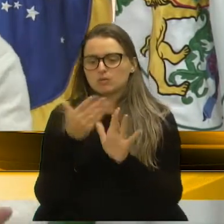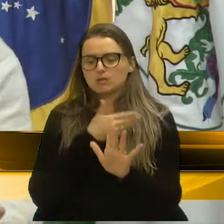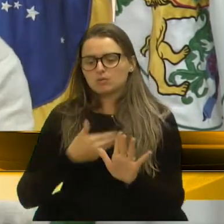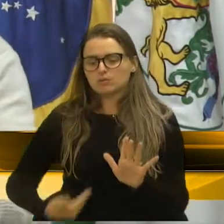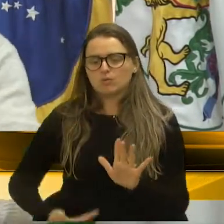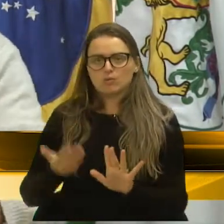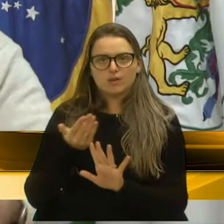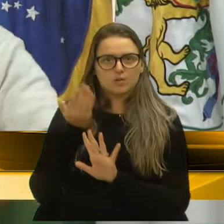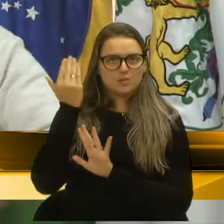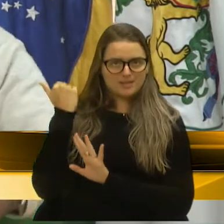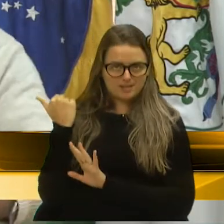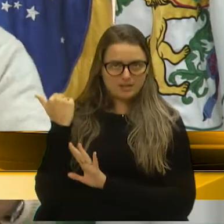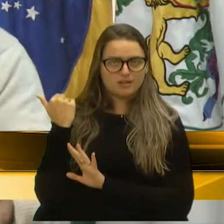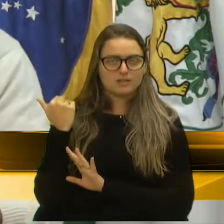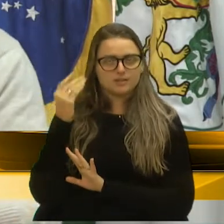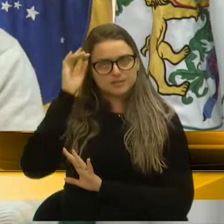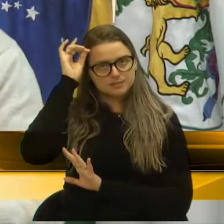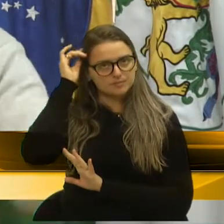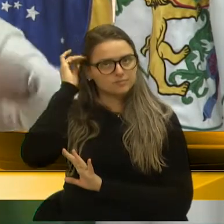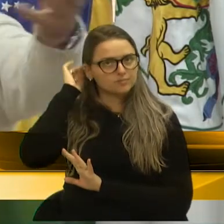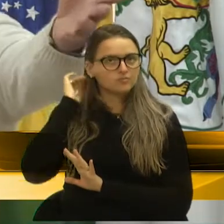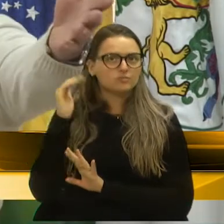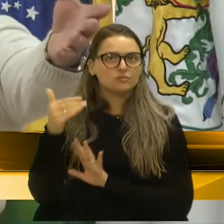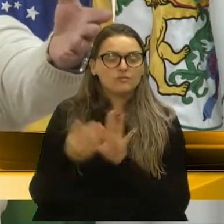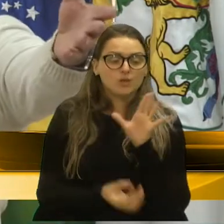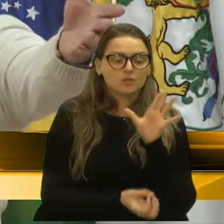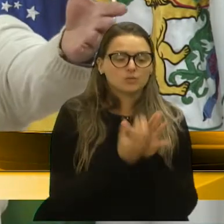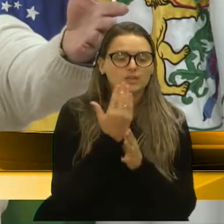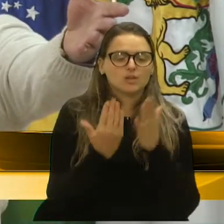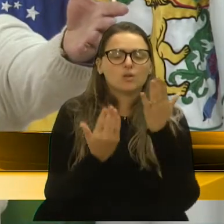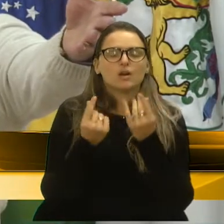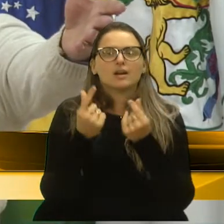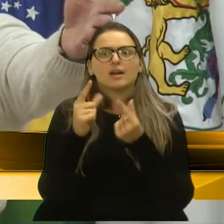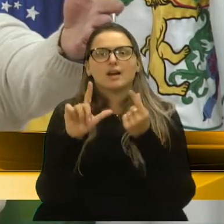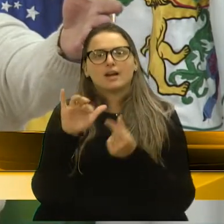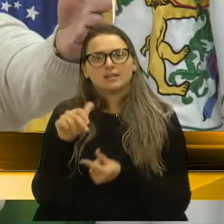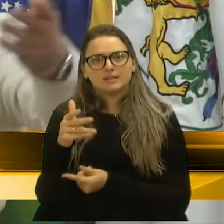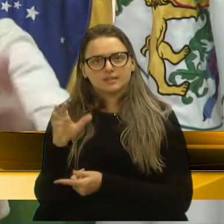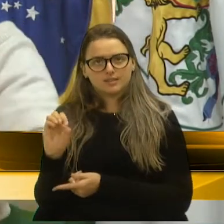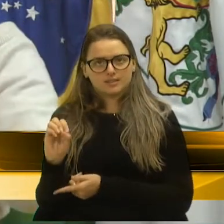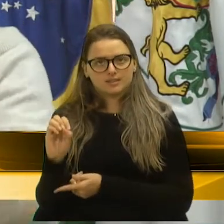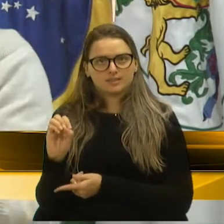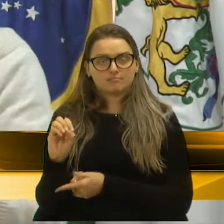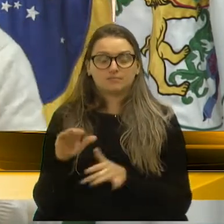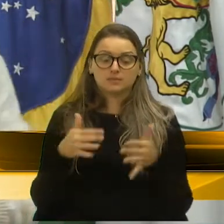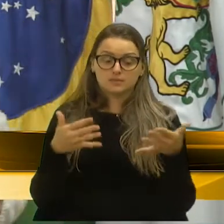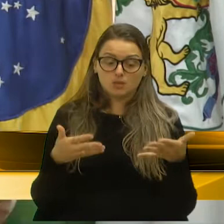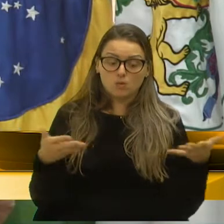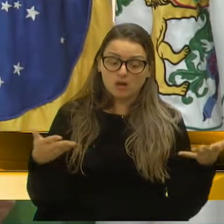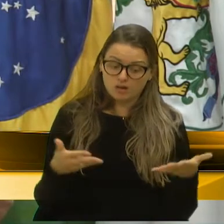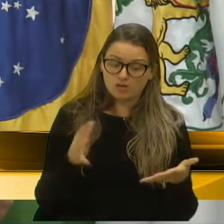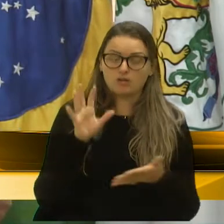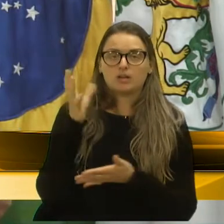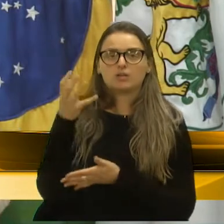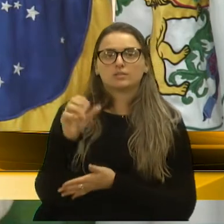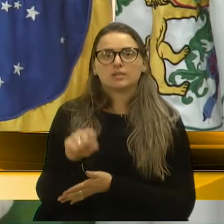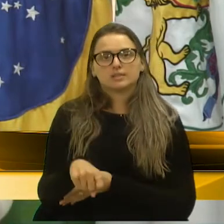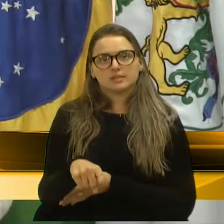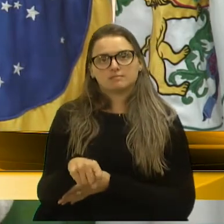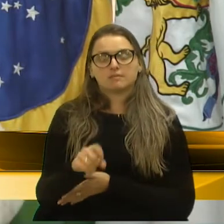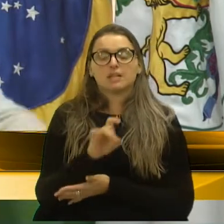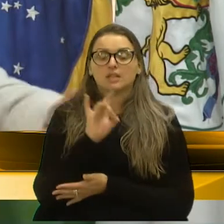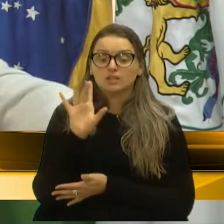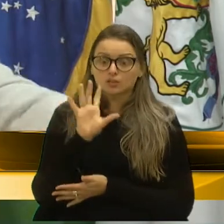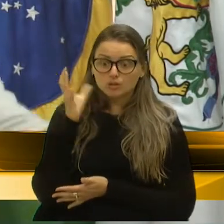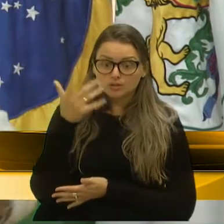nunca foi ouvido para criar, quando criaram aquela licitação, então agora acontece, e só